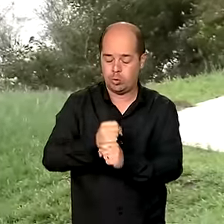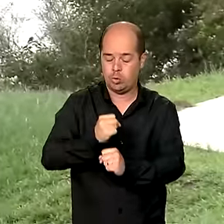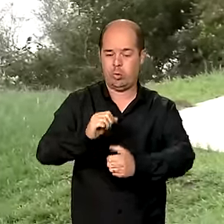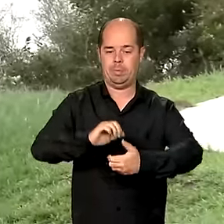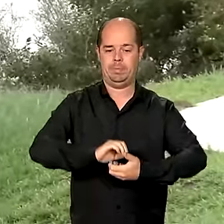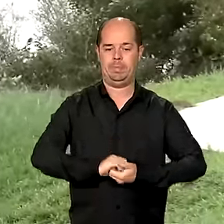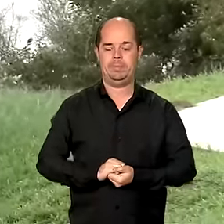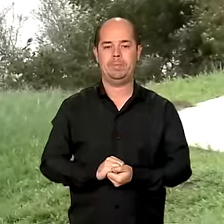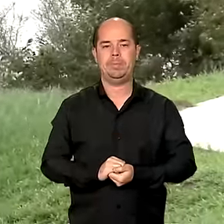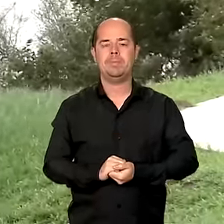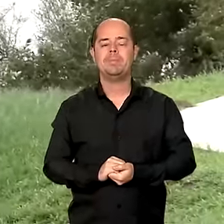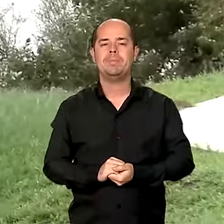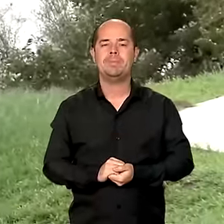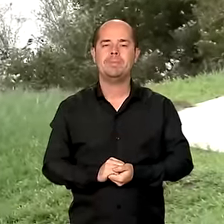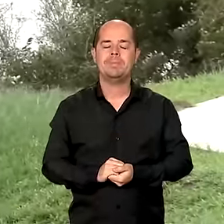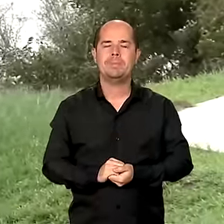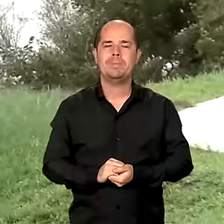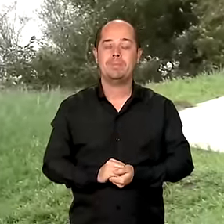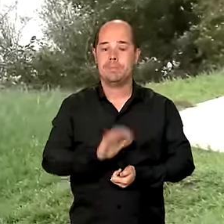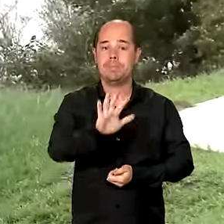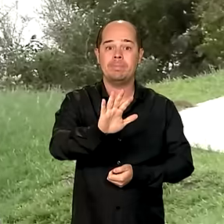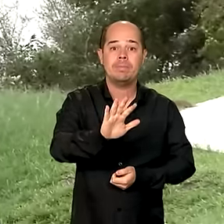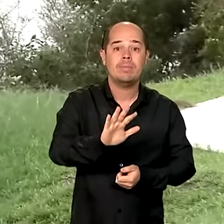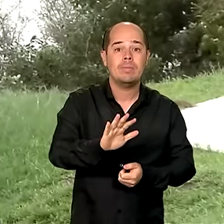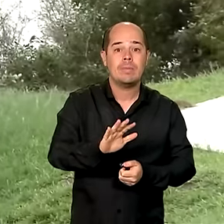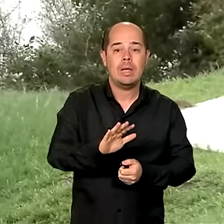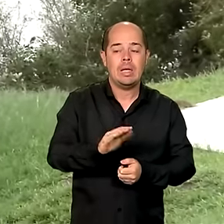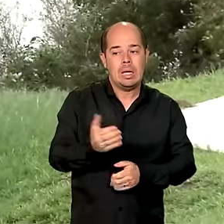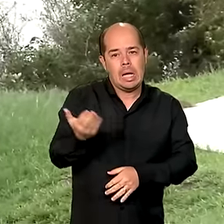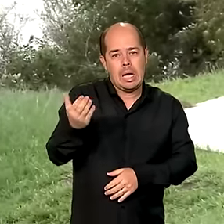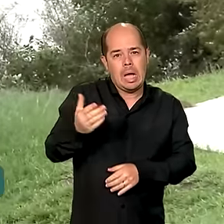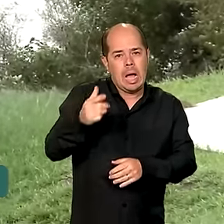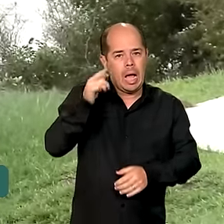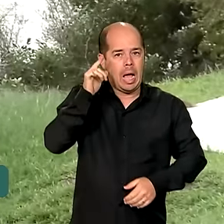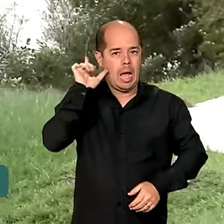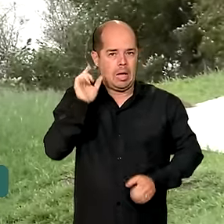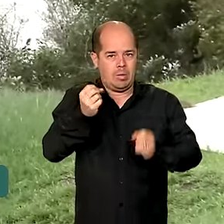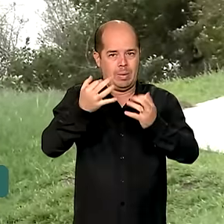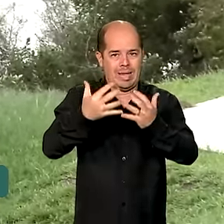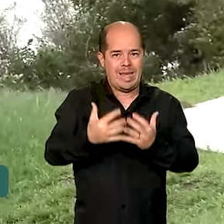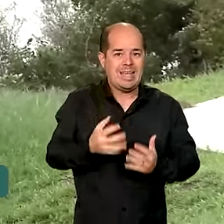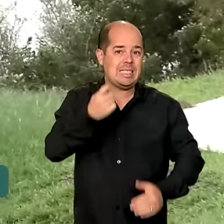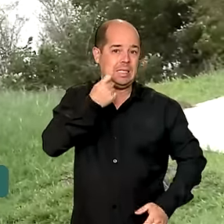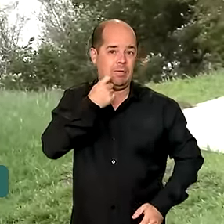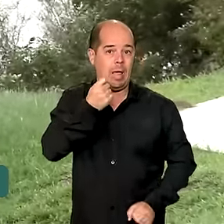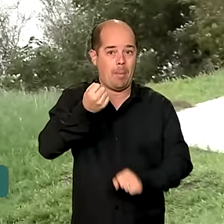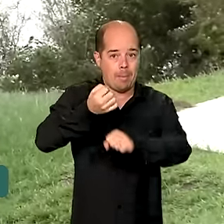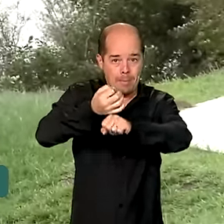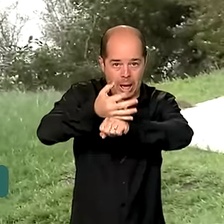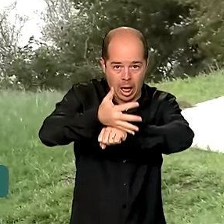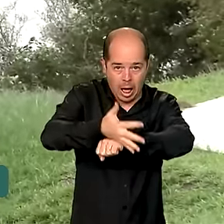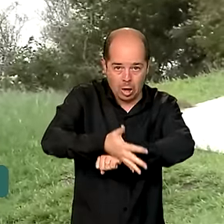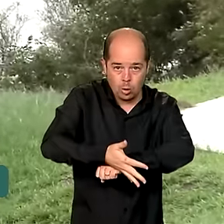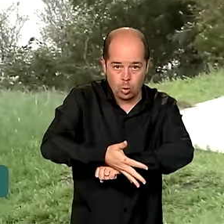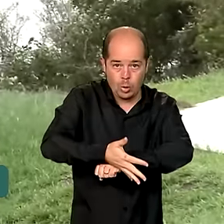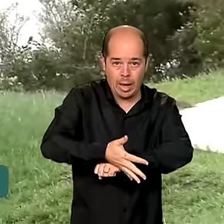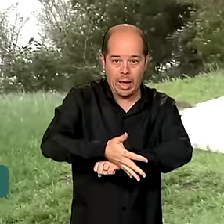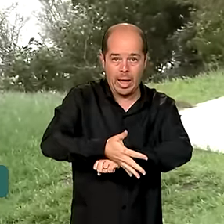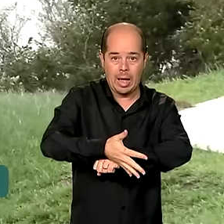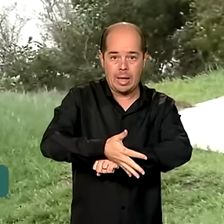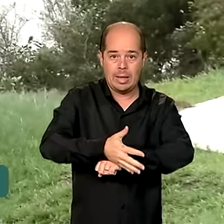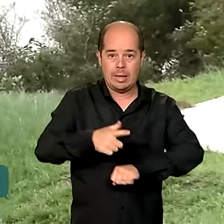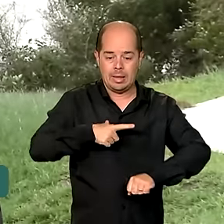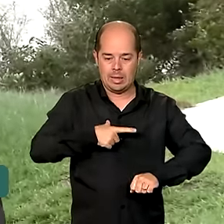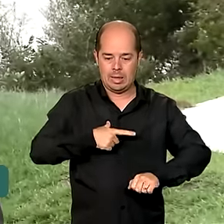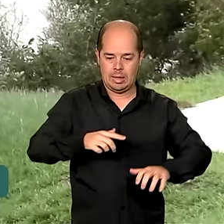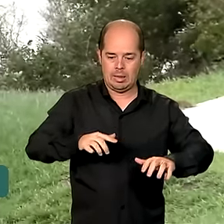Vanessa, uma correção, eu falei que os tremores de terra em Caxias do Sul foram na madrugada de sexta-feira, não, foram na madrugada agora, desta